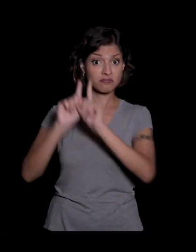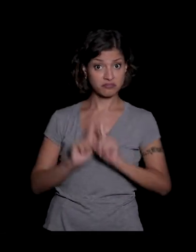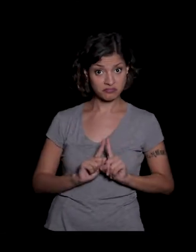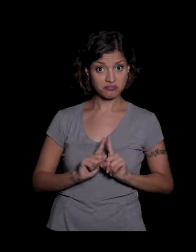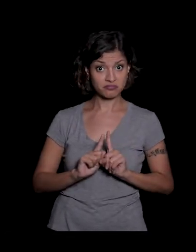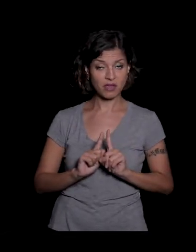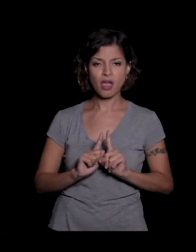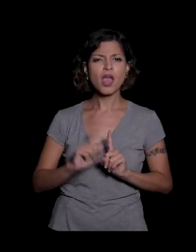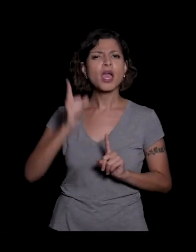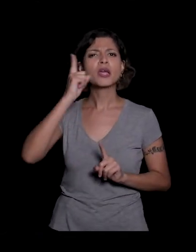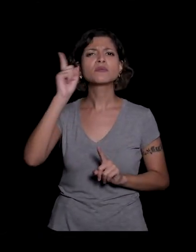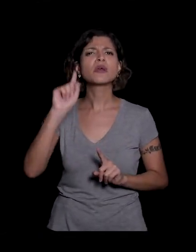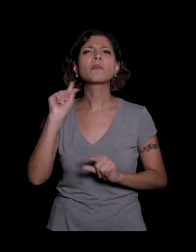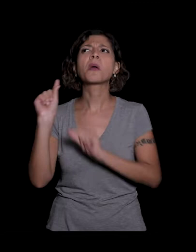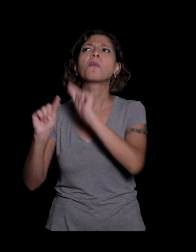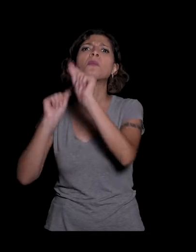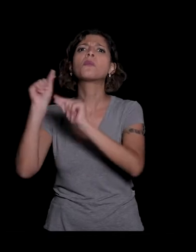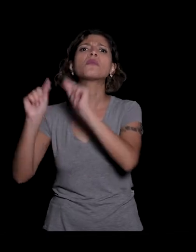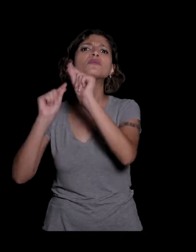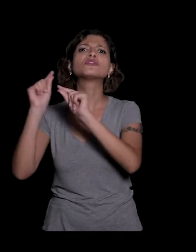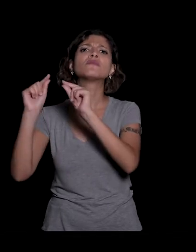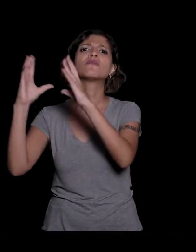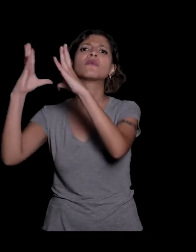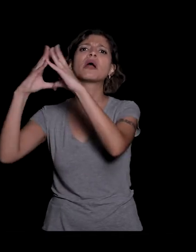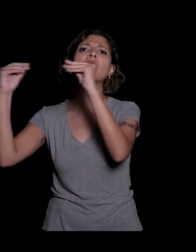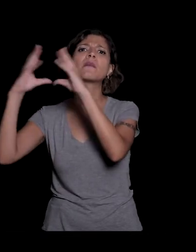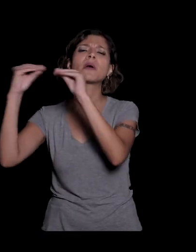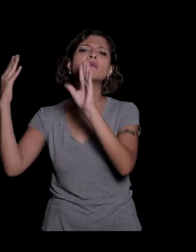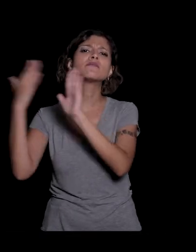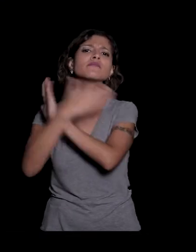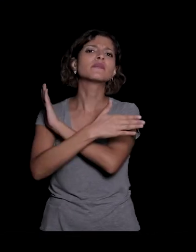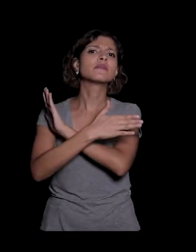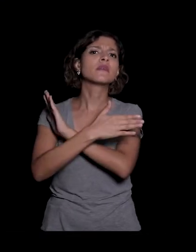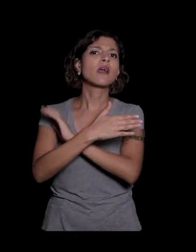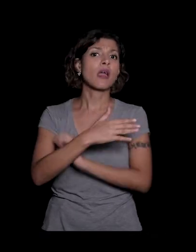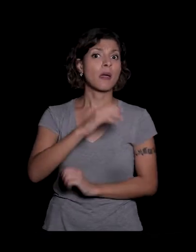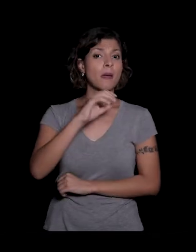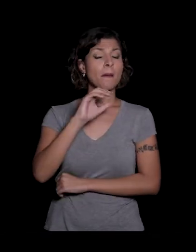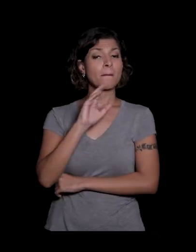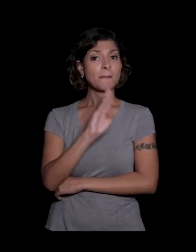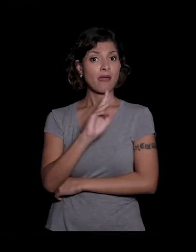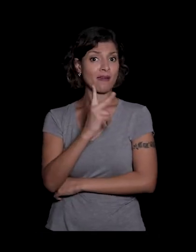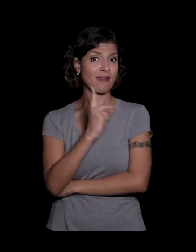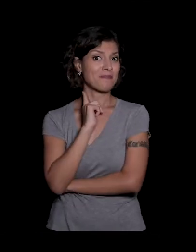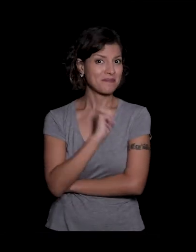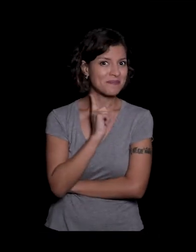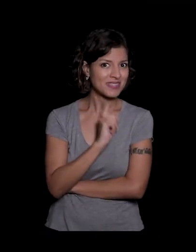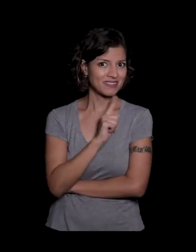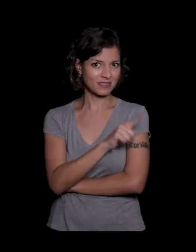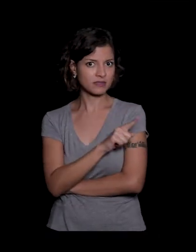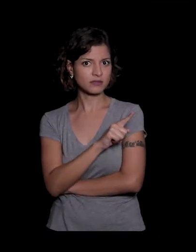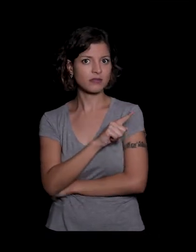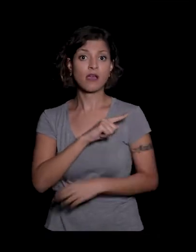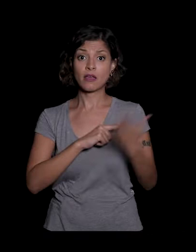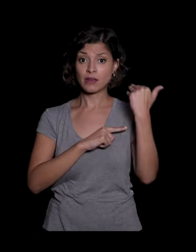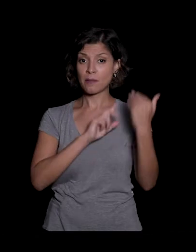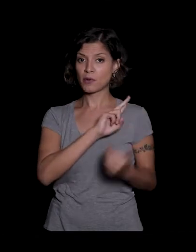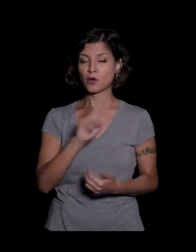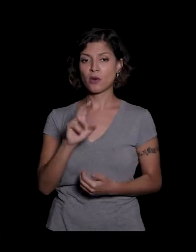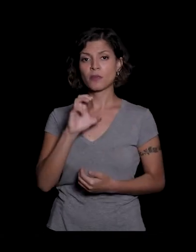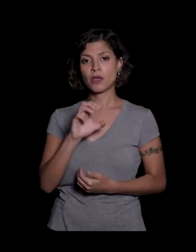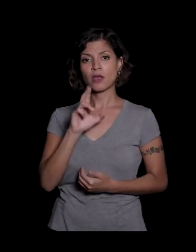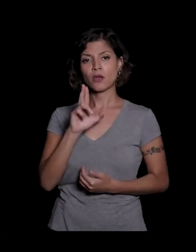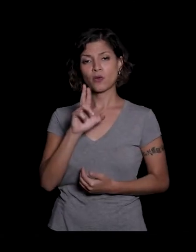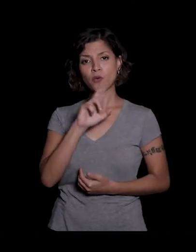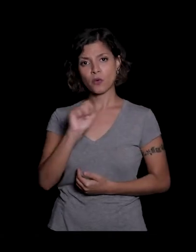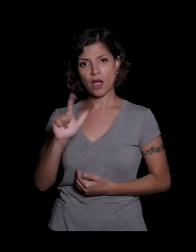sabendo porque que ela resolveu vir para Belo Horizonte na época que ainda era curral del rei